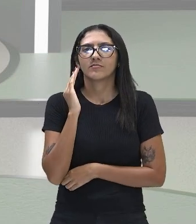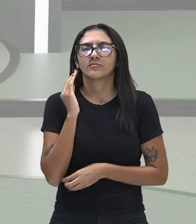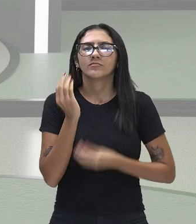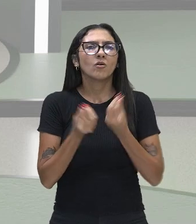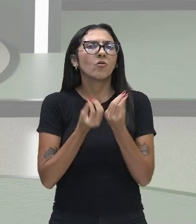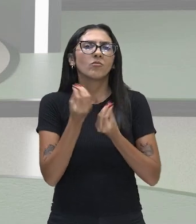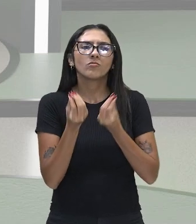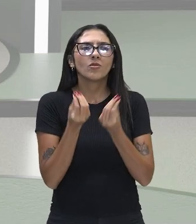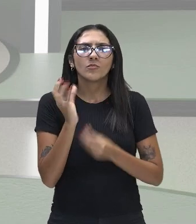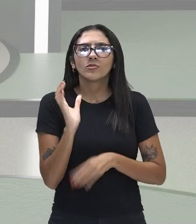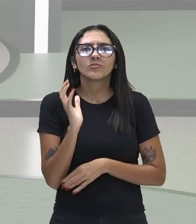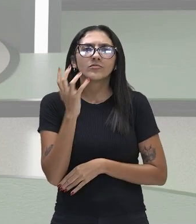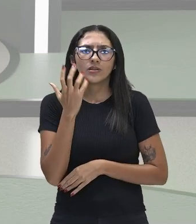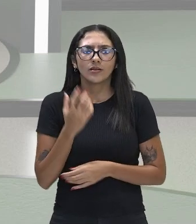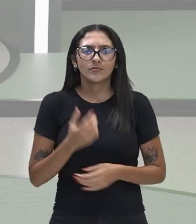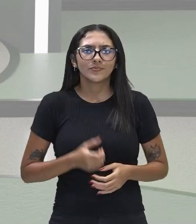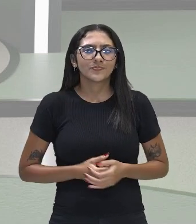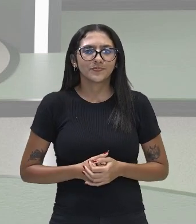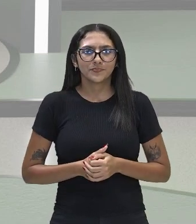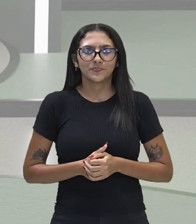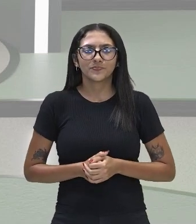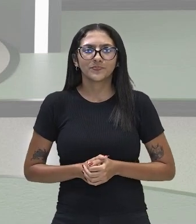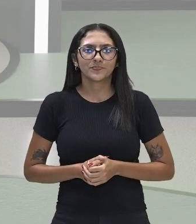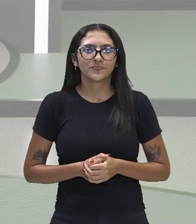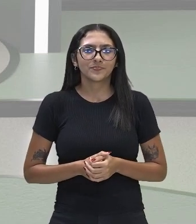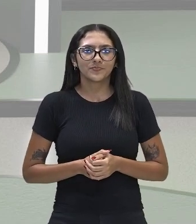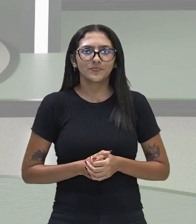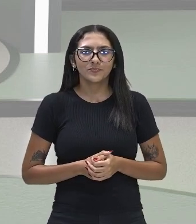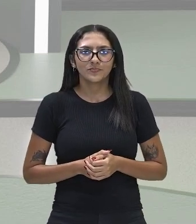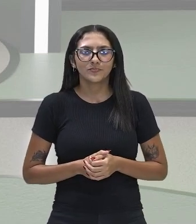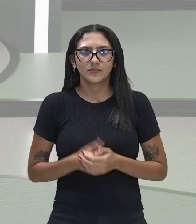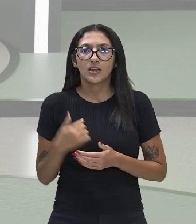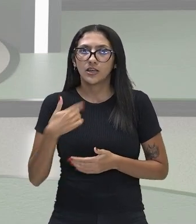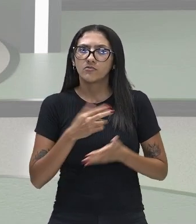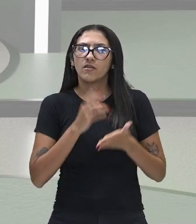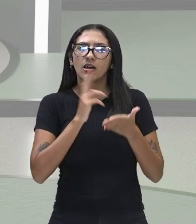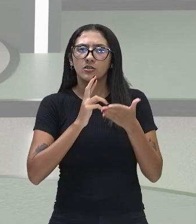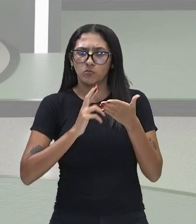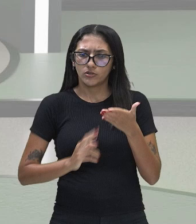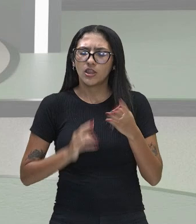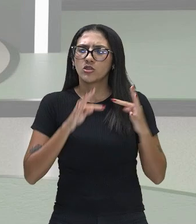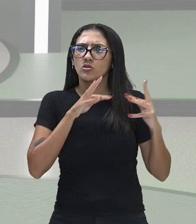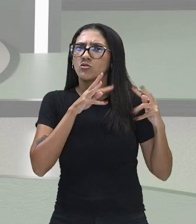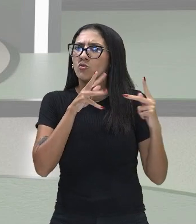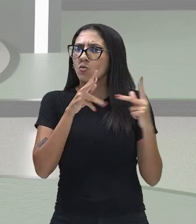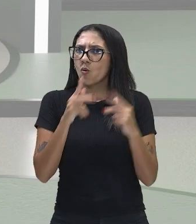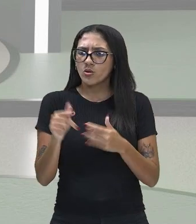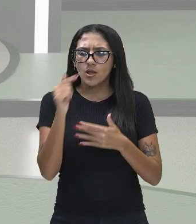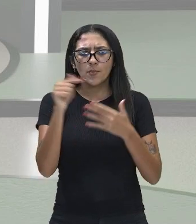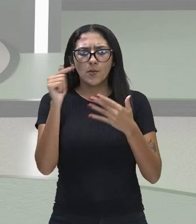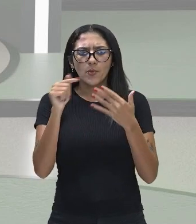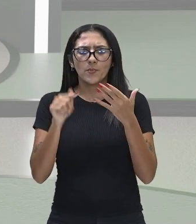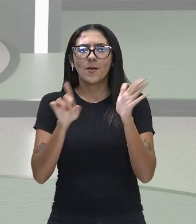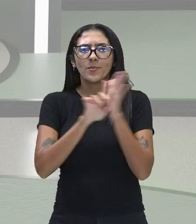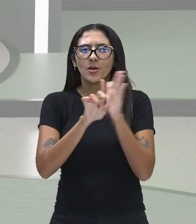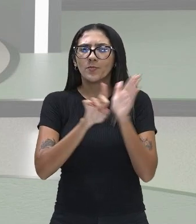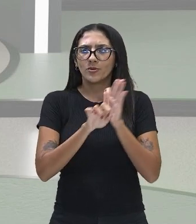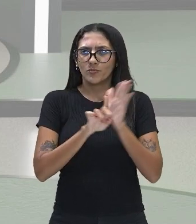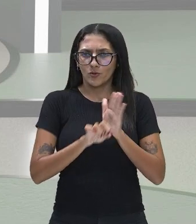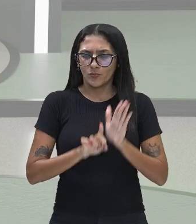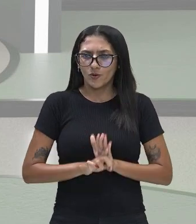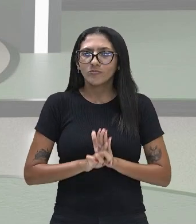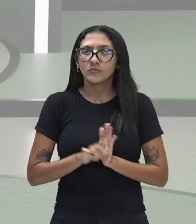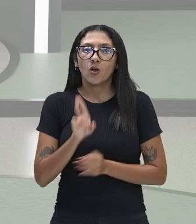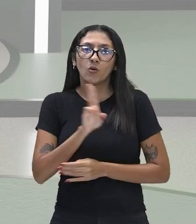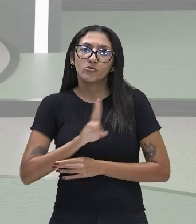ocorre esse fenômeno, tá bom? Nós iremos responder a todas as perguntas apresentadas nesse início da aula, tá bom? Por